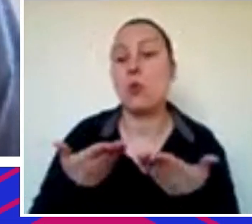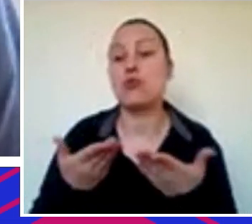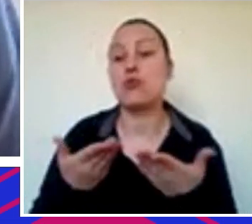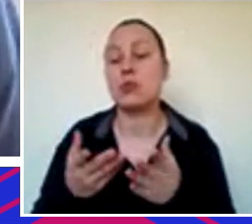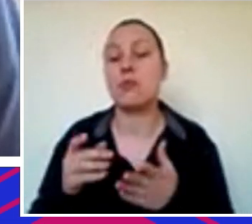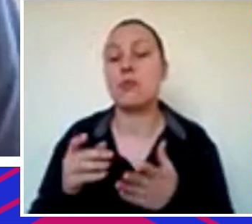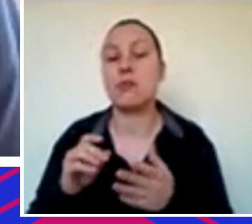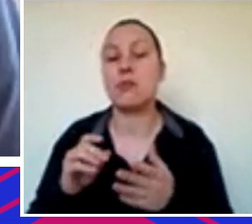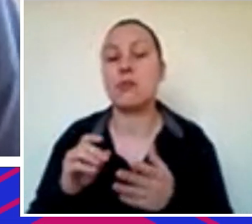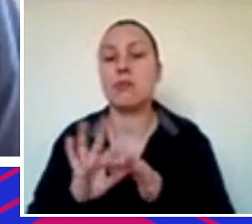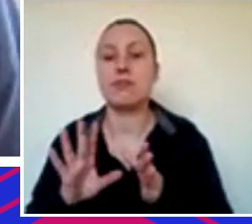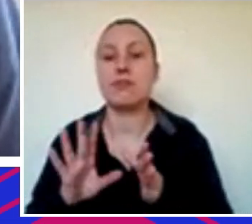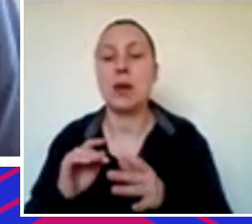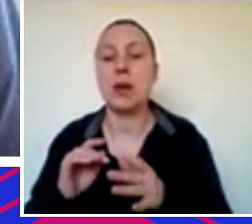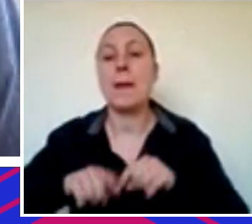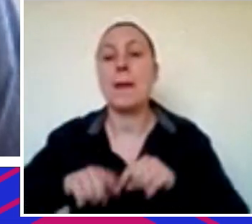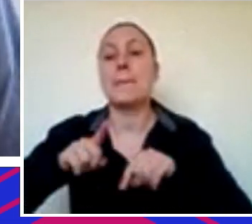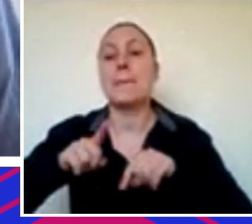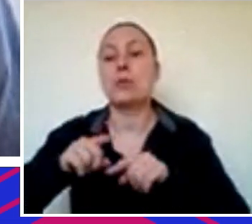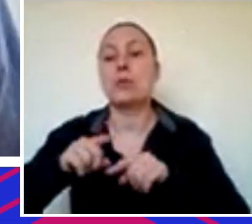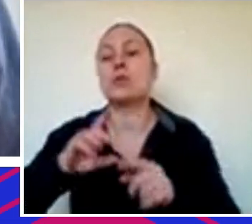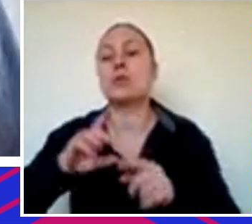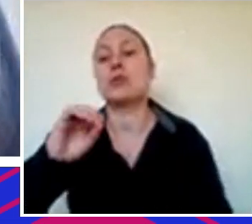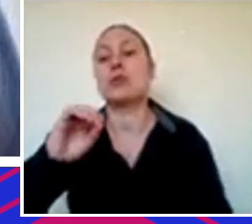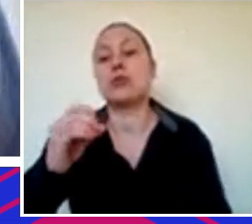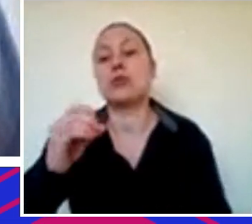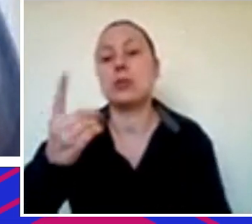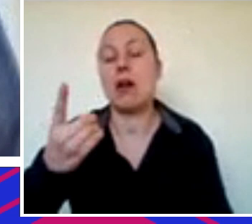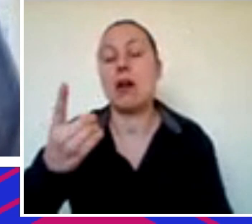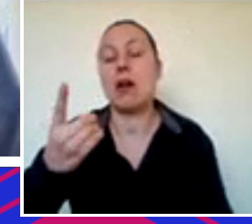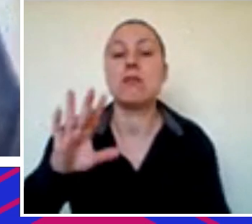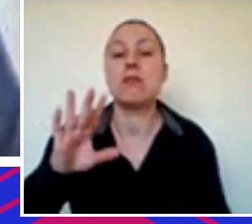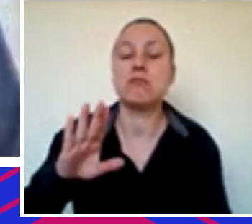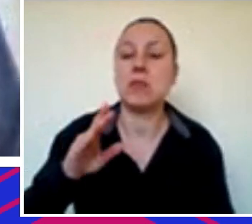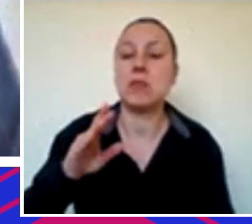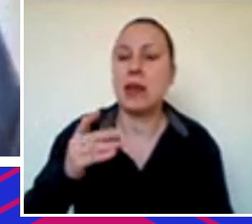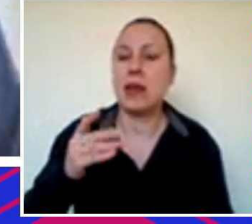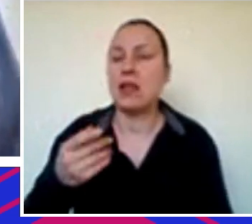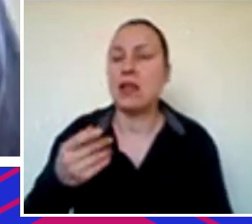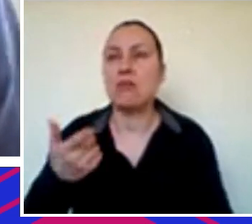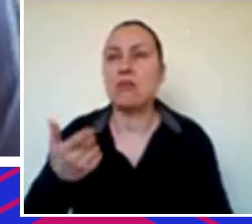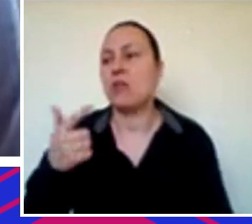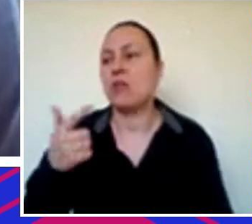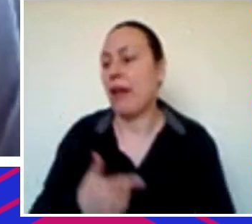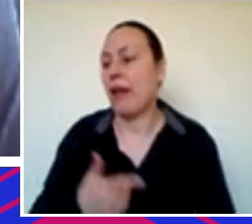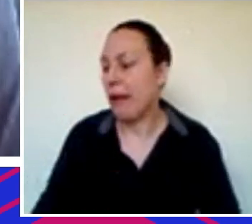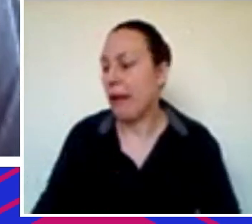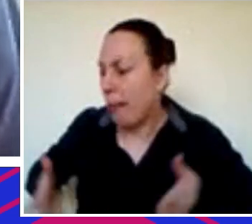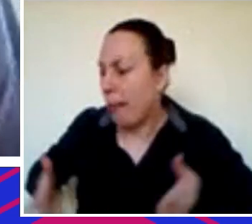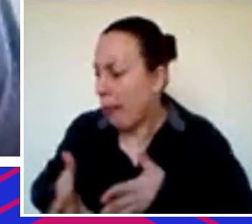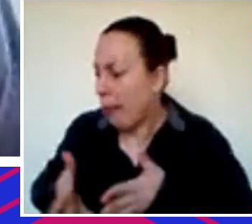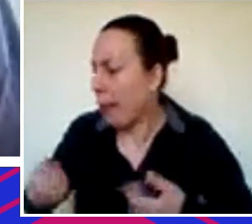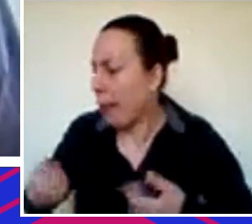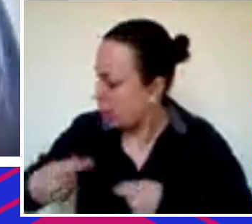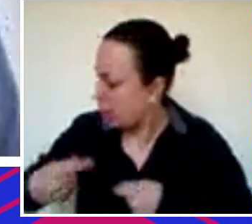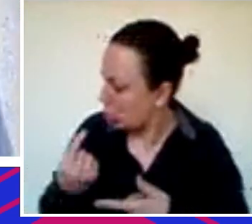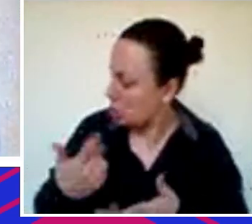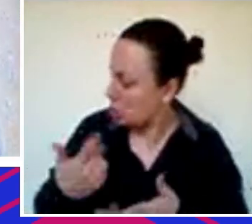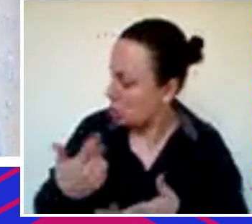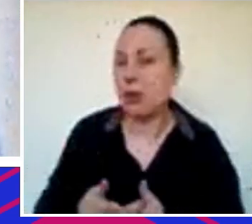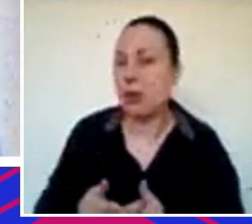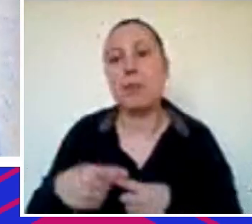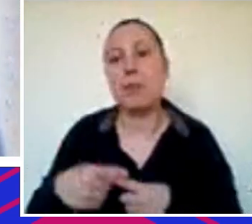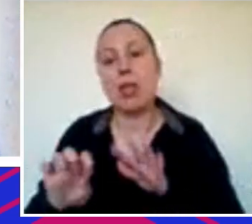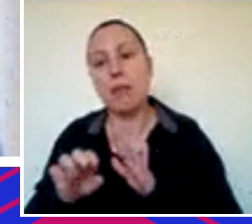completa de produtos digitais para construção, sem uma pressão em monetizá-los, porque eu tenho no consolidado uma companhia que fica de pé sozinha, né,